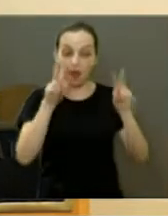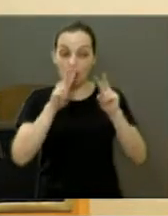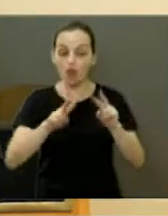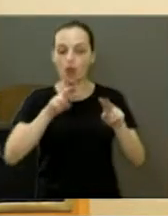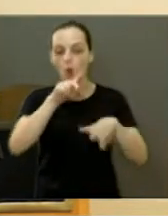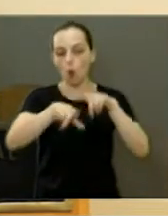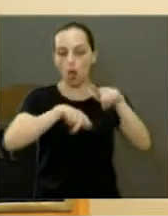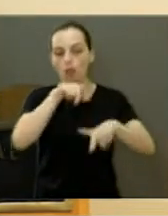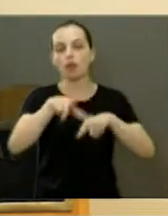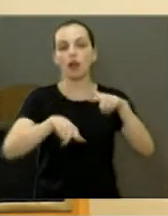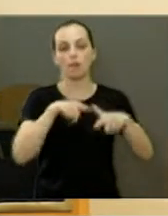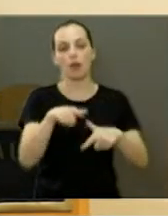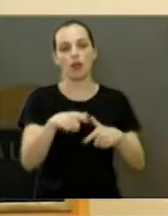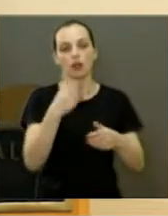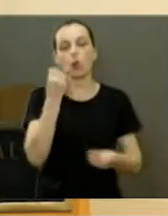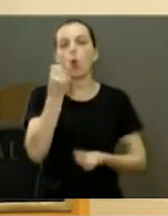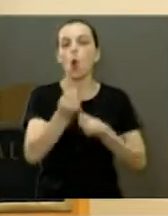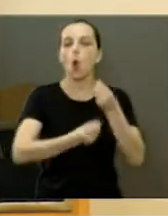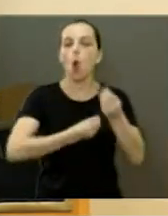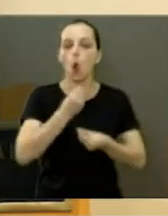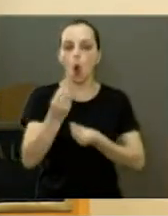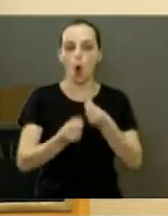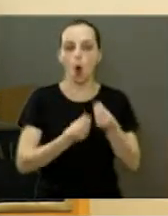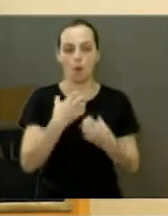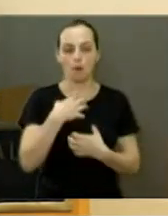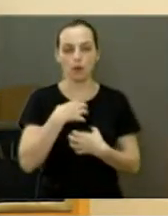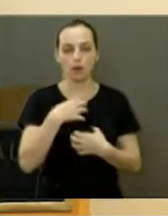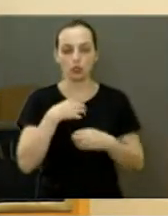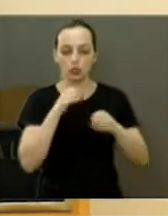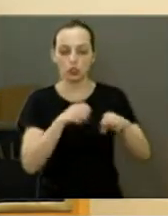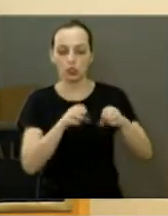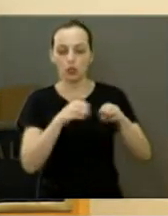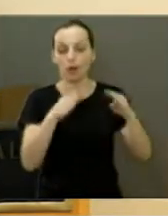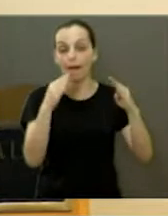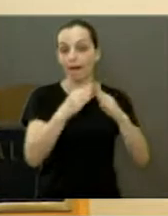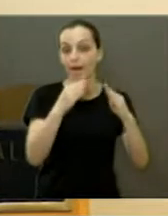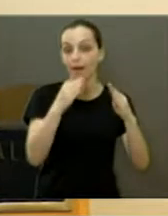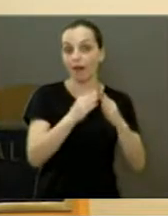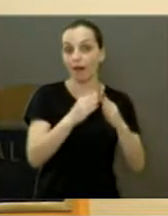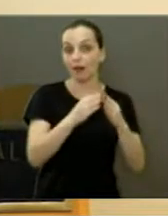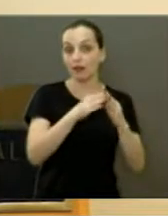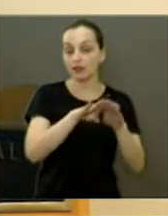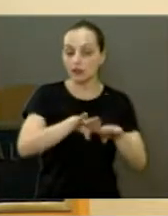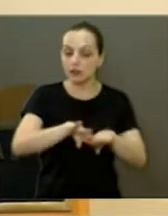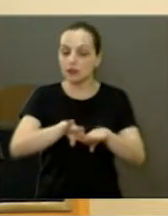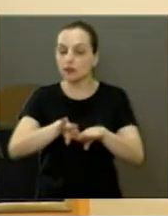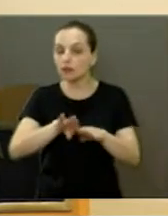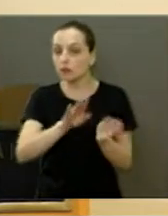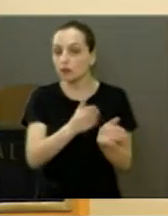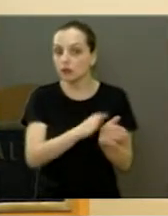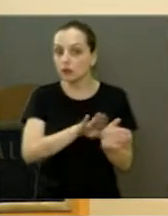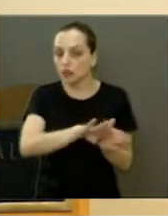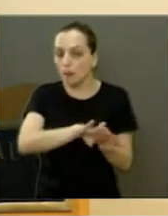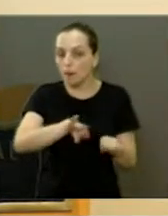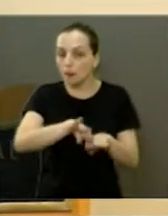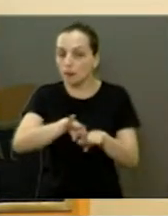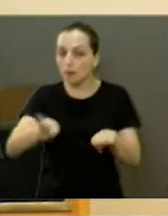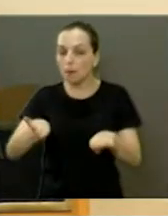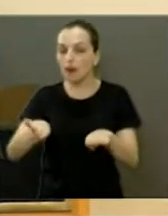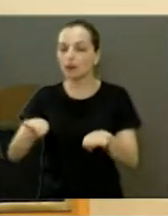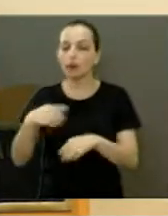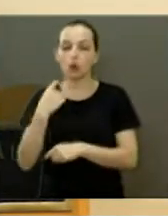que eles fazem. que é uma maneira de educar a criança em casa, na separação do lixo, e